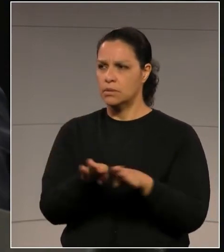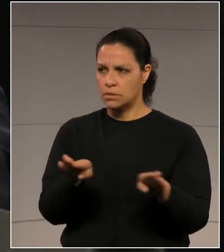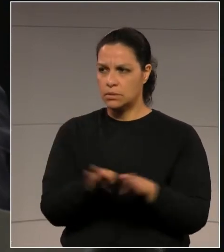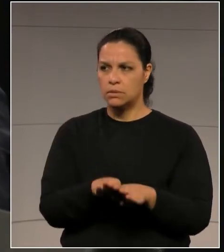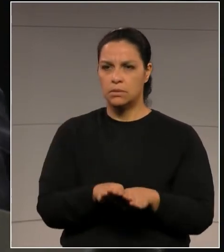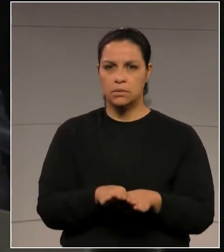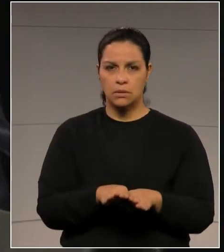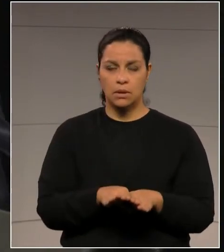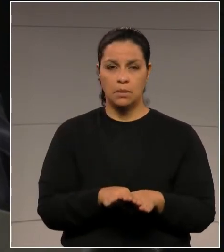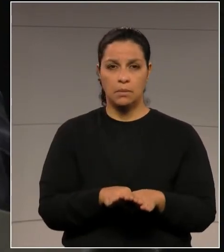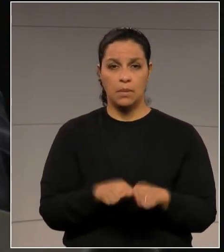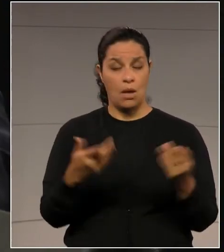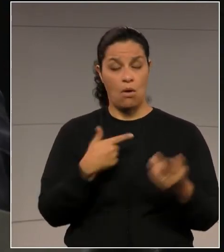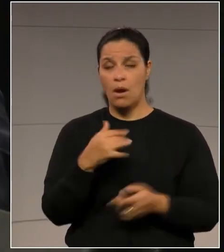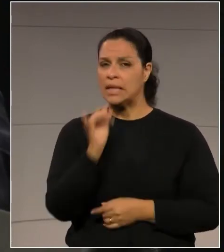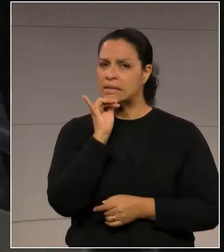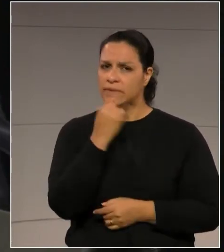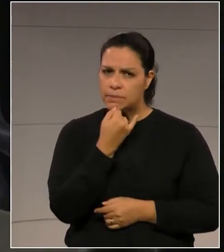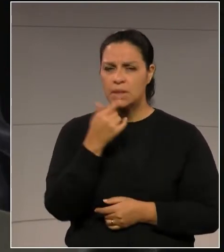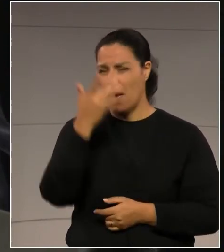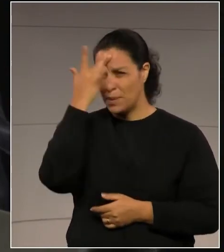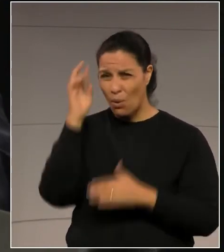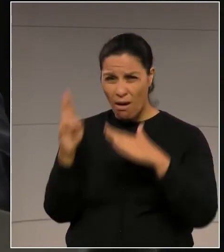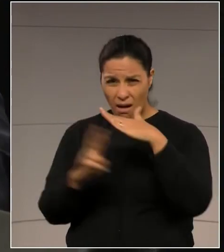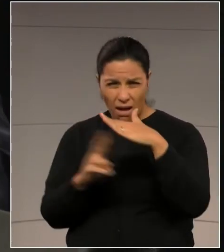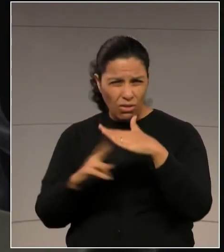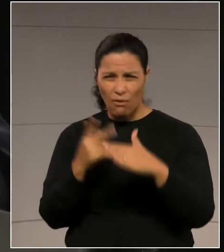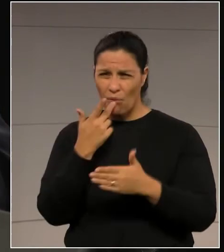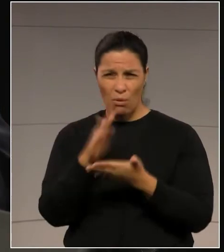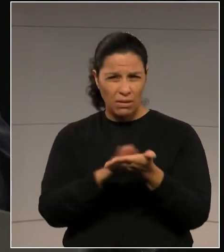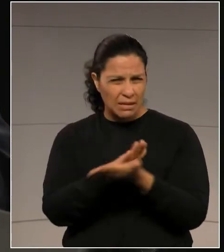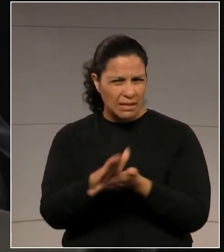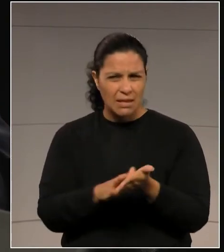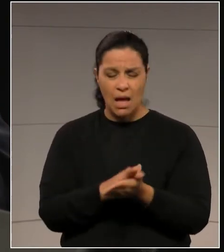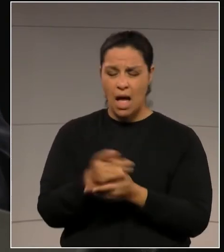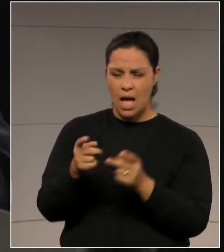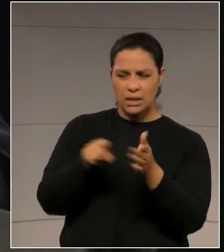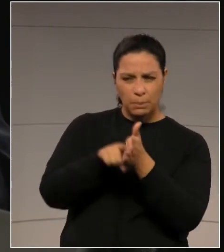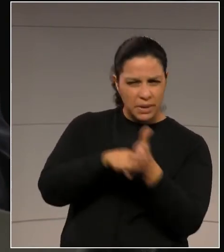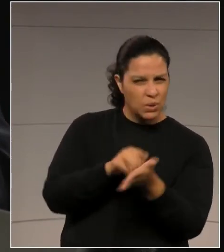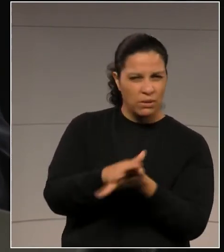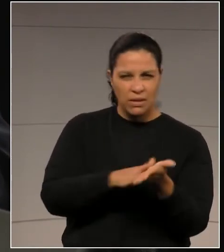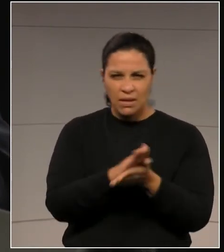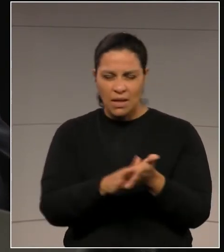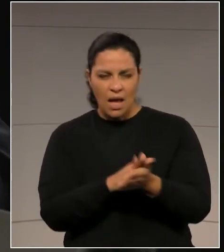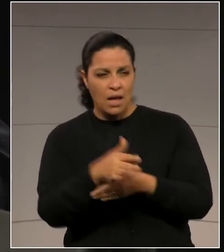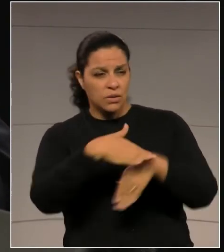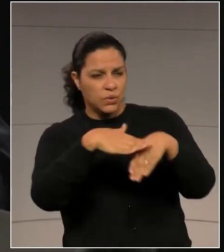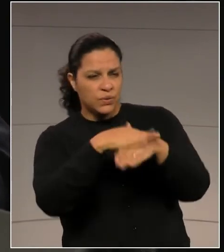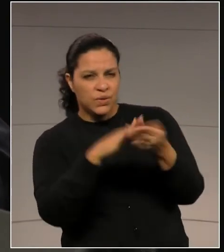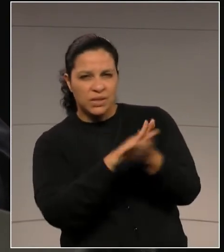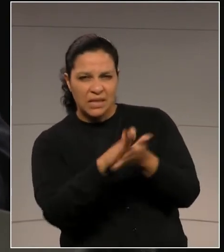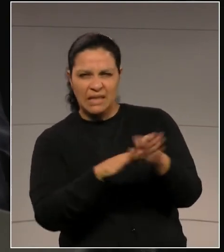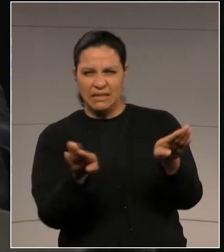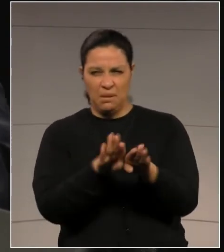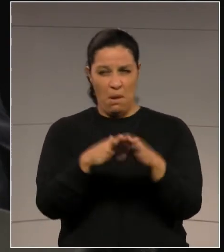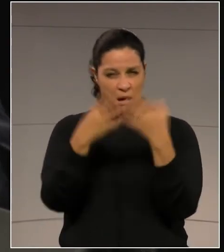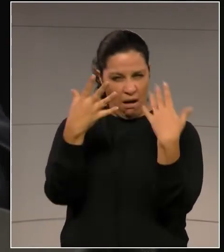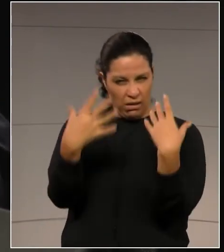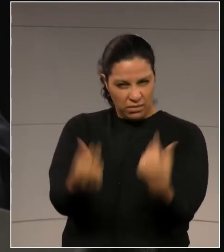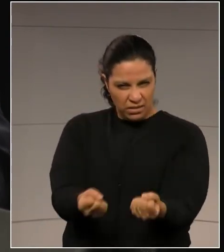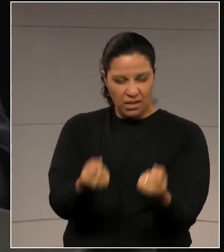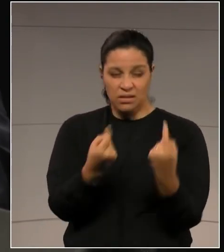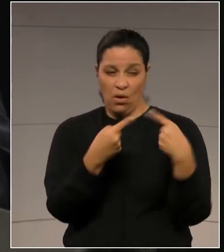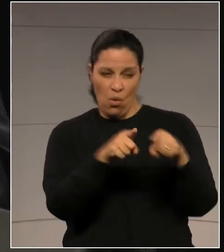é lamentável que um reitor, antes de apurar, de querer ouvir e etc., se coloque